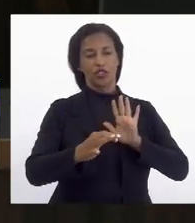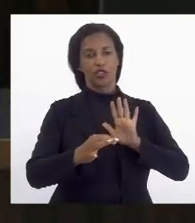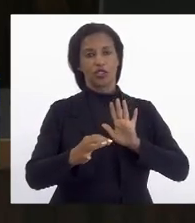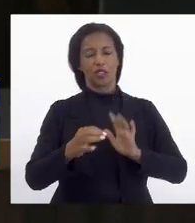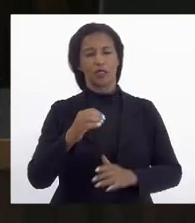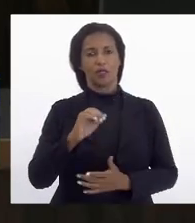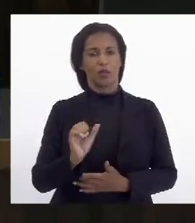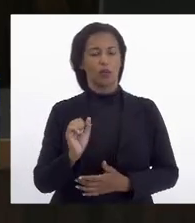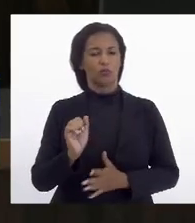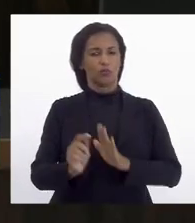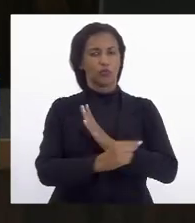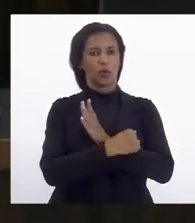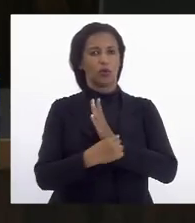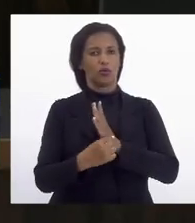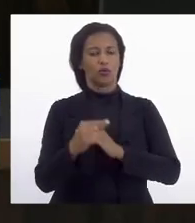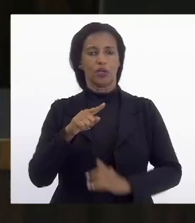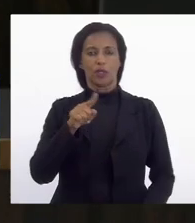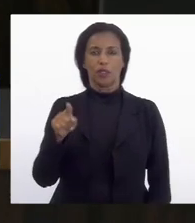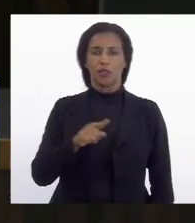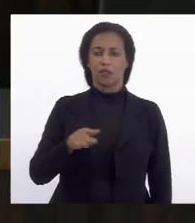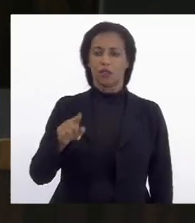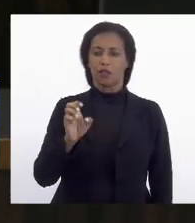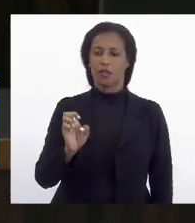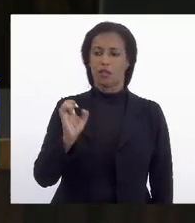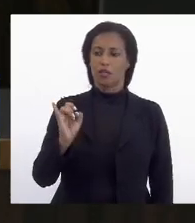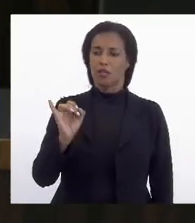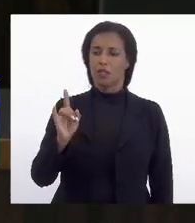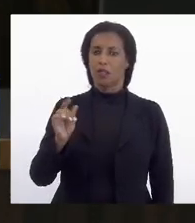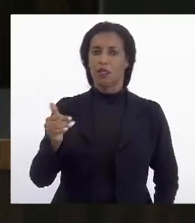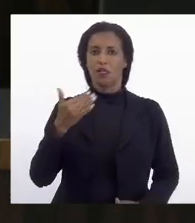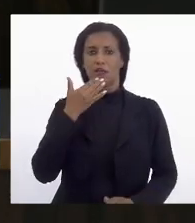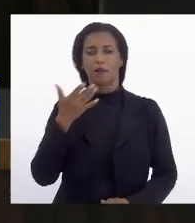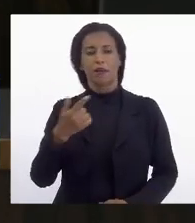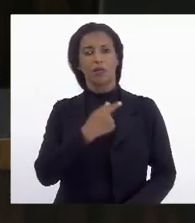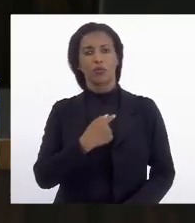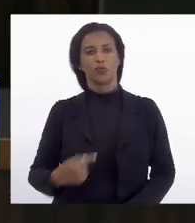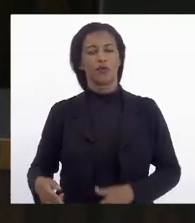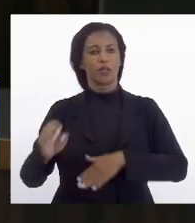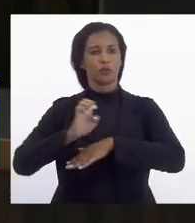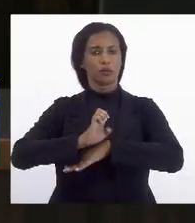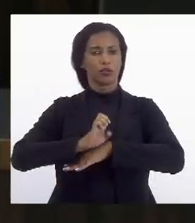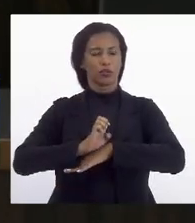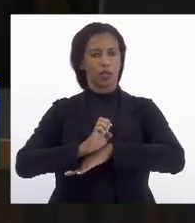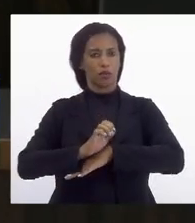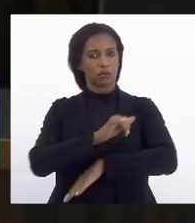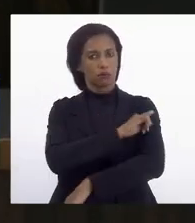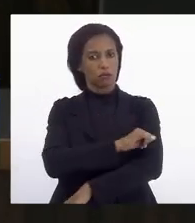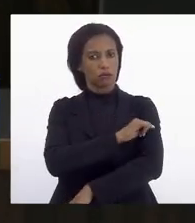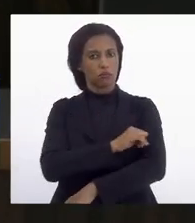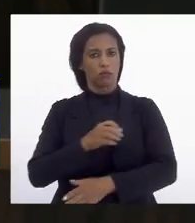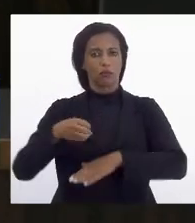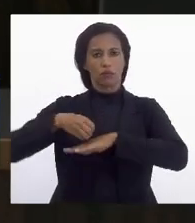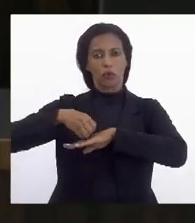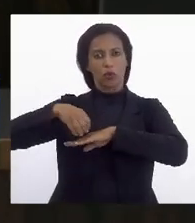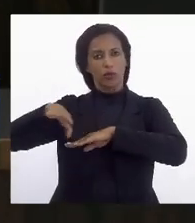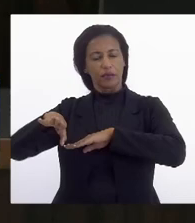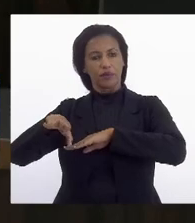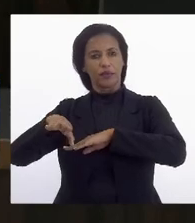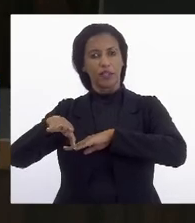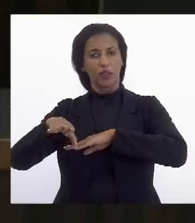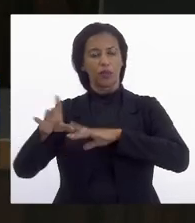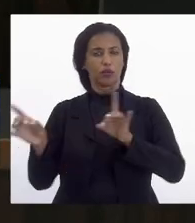de autoria da deputada Zeidã que solicita ao excelentíssimo governador do estado do Rio de Janeiro o envio de mensagem